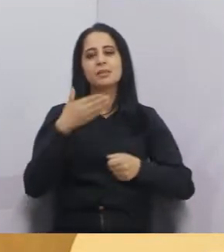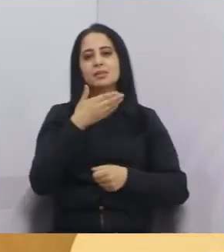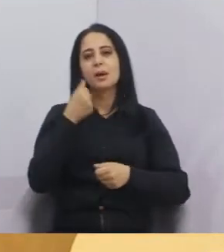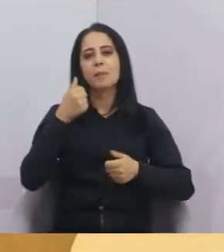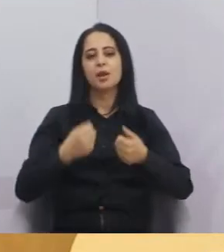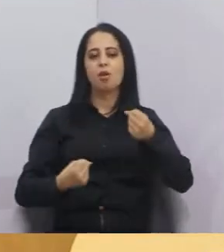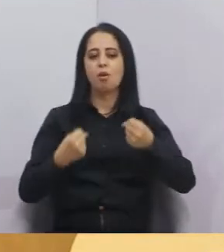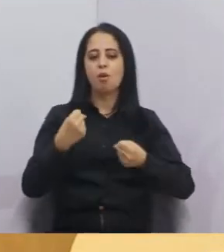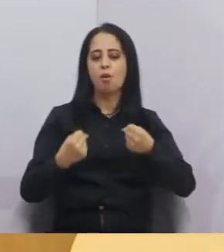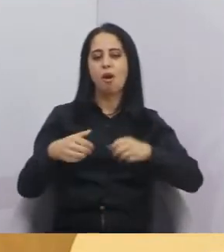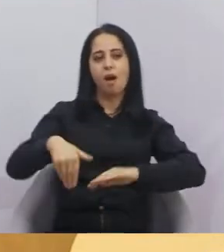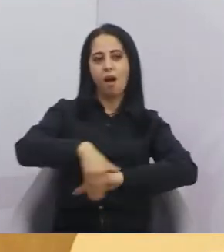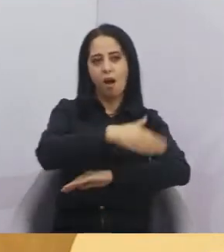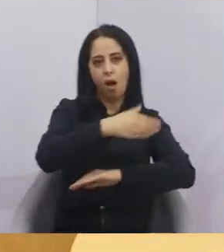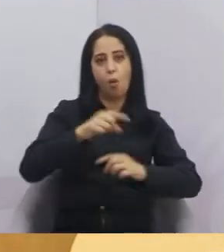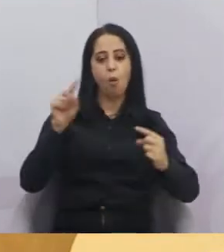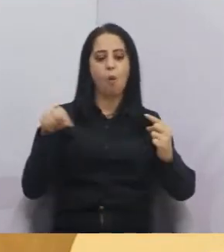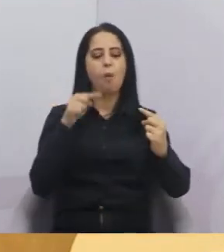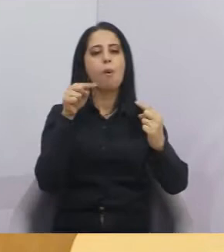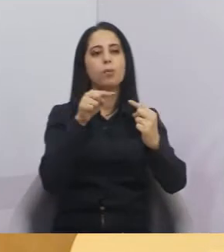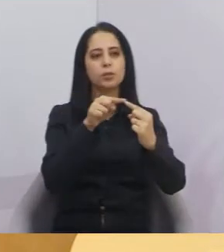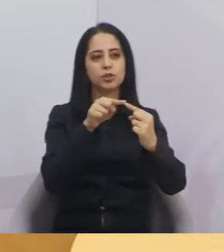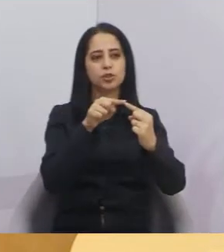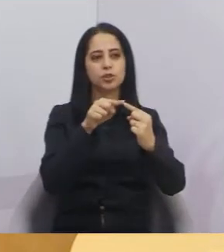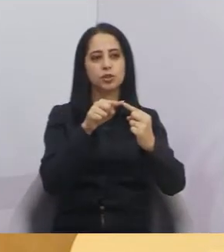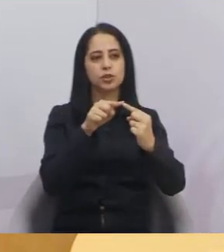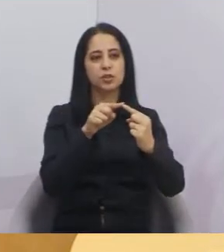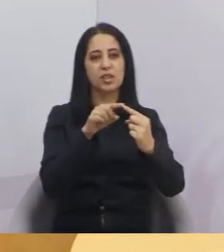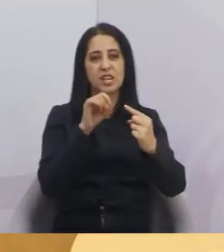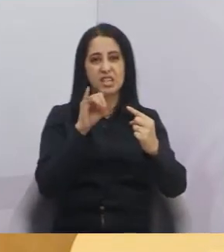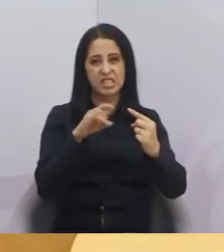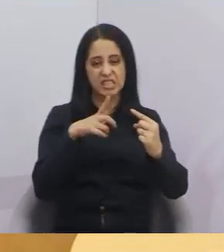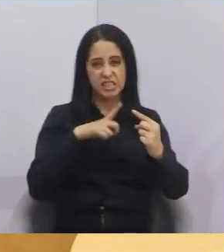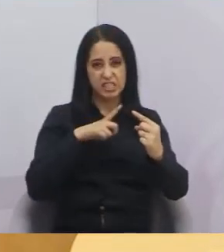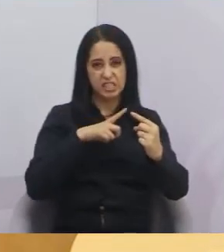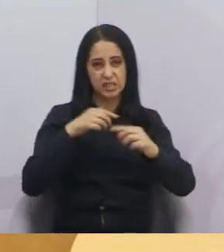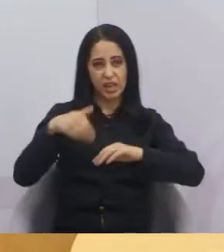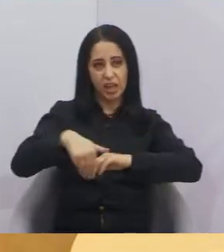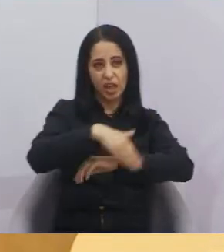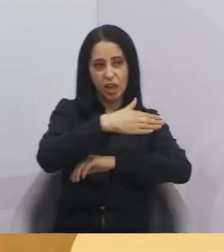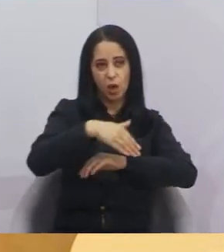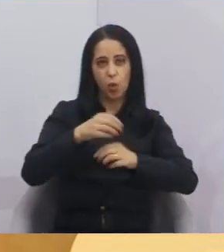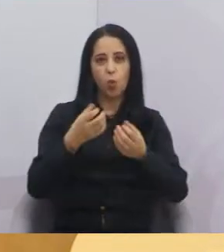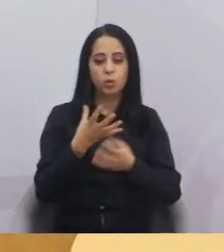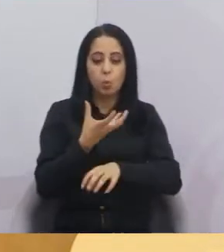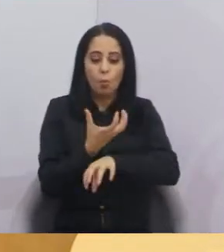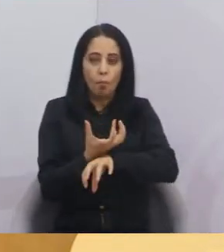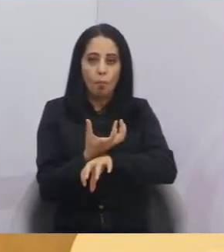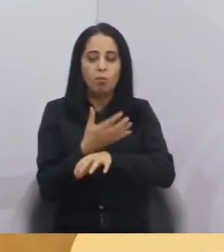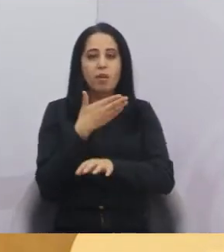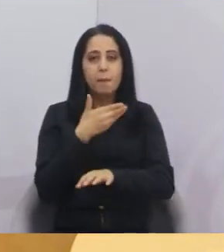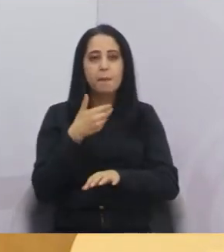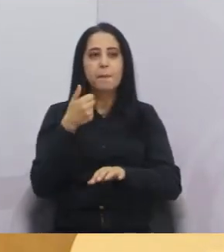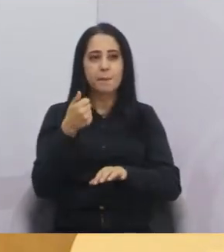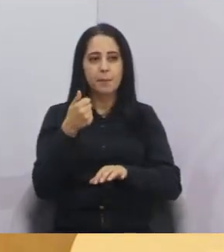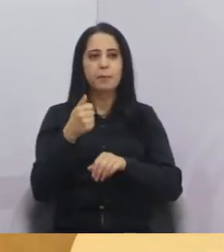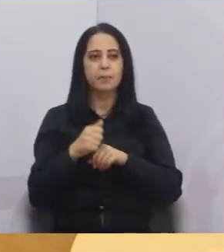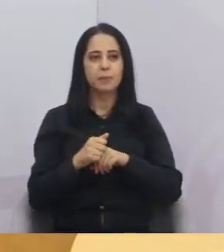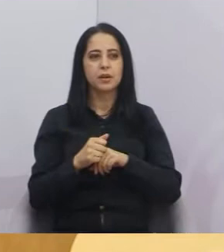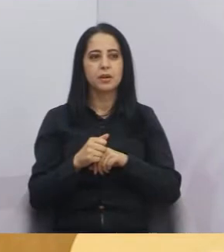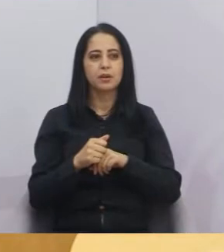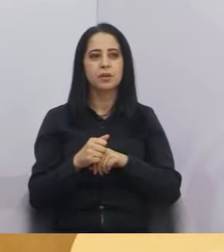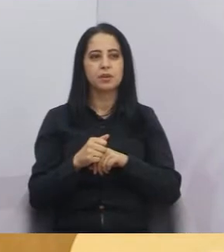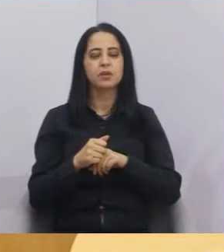terceira ponte. Esse é o objetivo. Então, quanto mais tiver vazão de bairros para dentro da Davi Lindo,